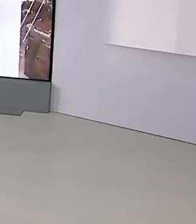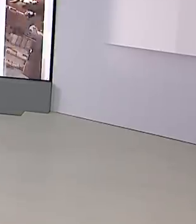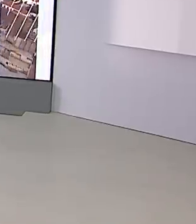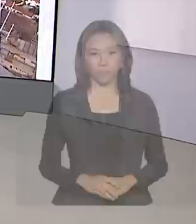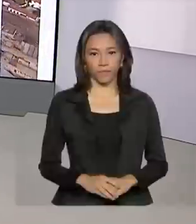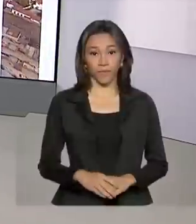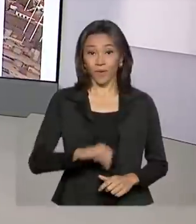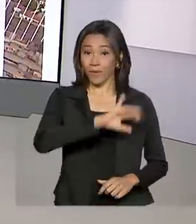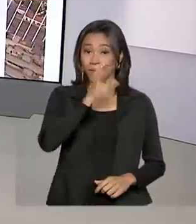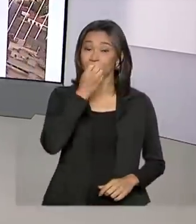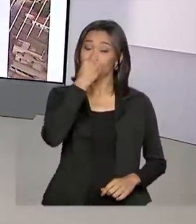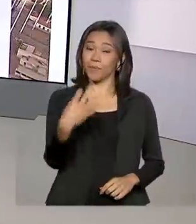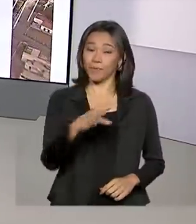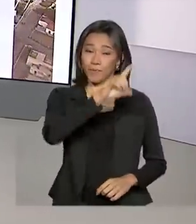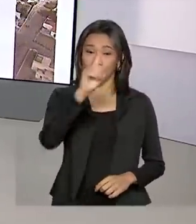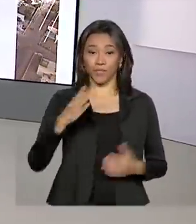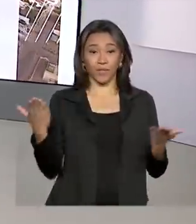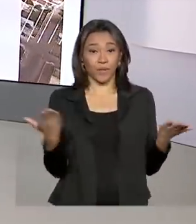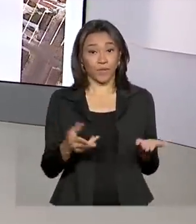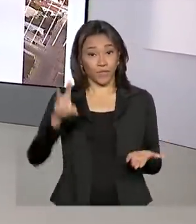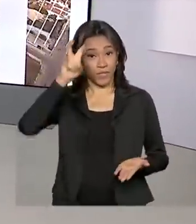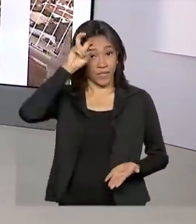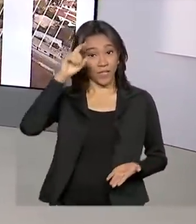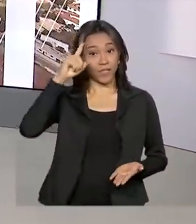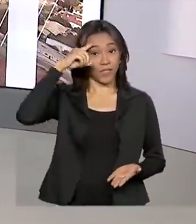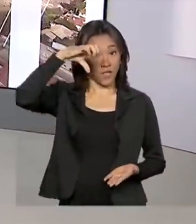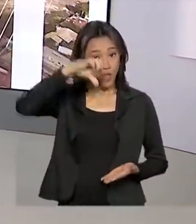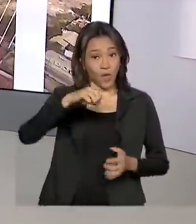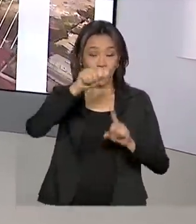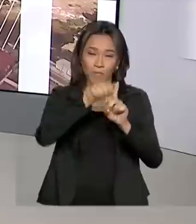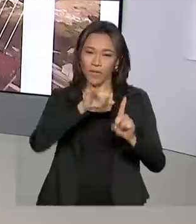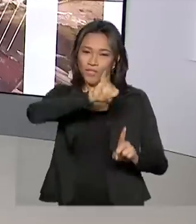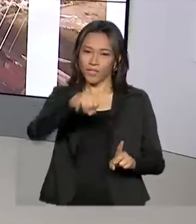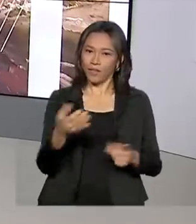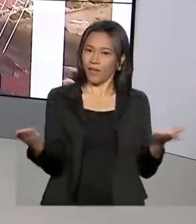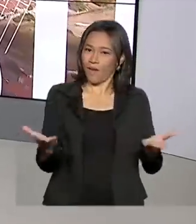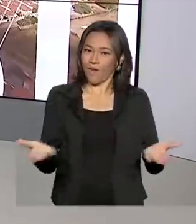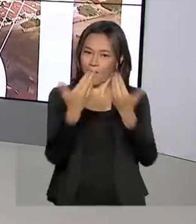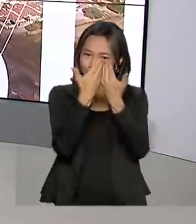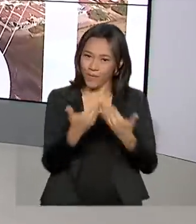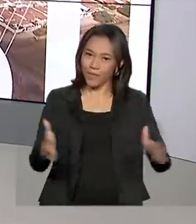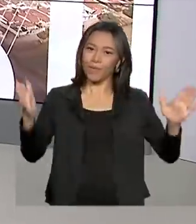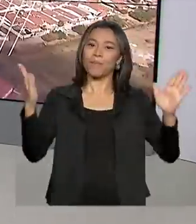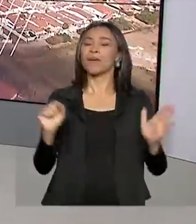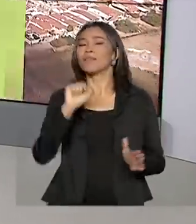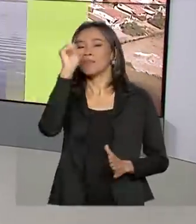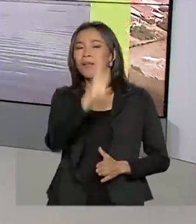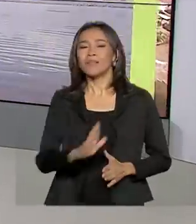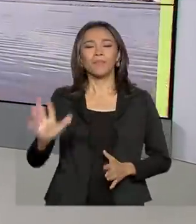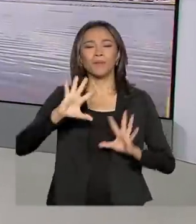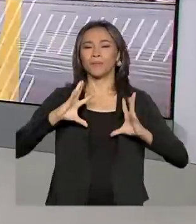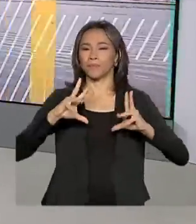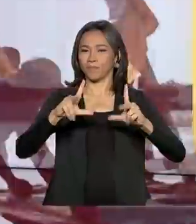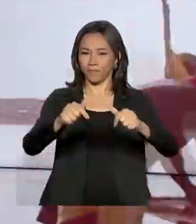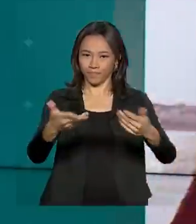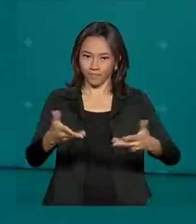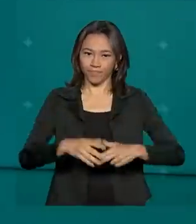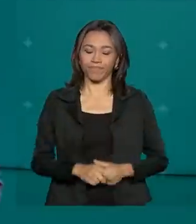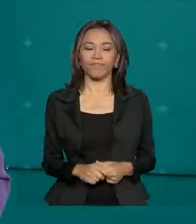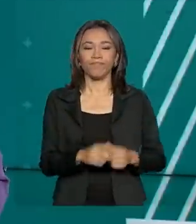Olá, bom dia pra você. Hoje é quinta-feira, 9 de janeiro. Começa agora o Brasil em Dia para todo o país.